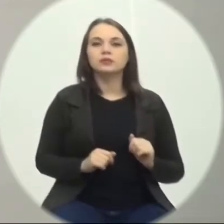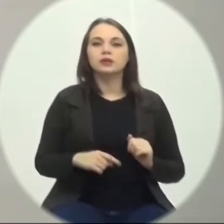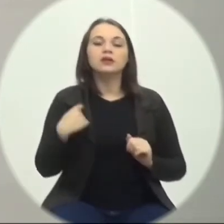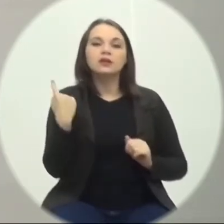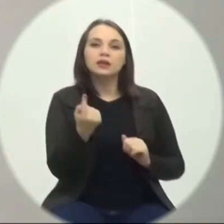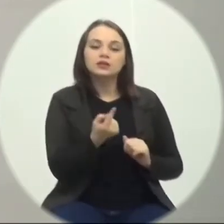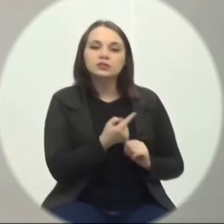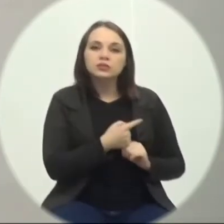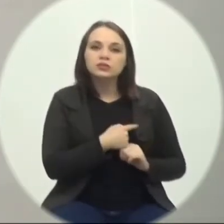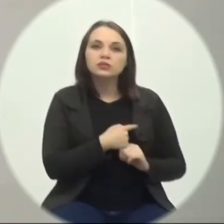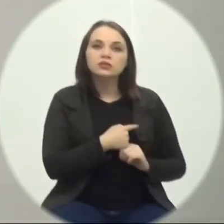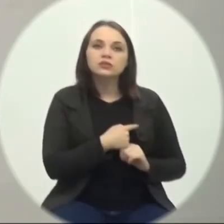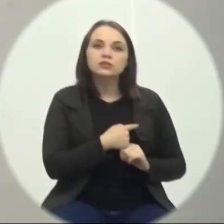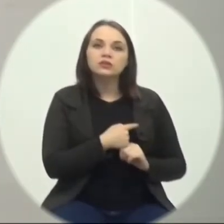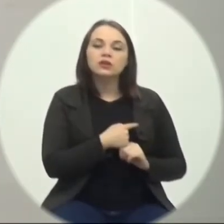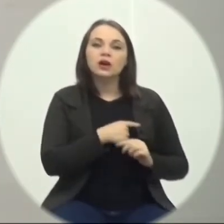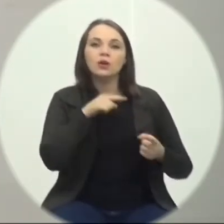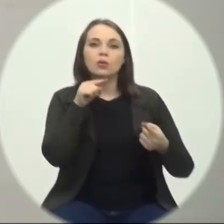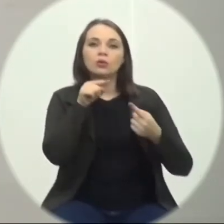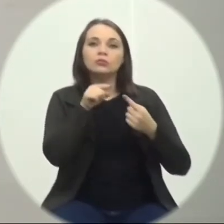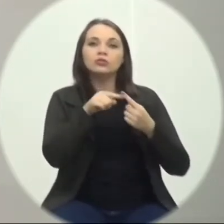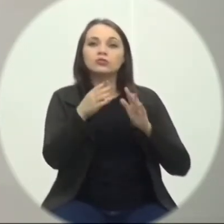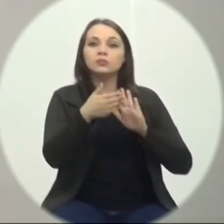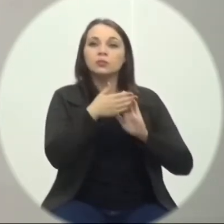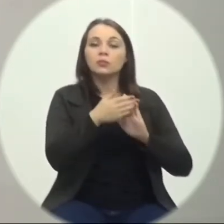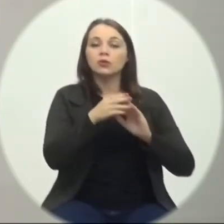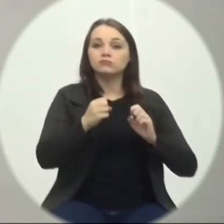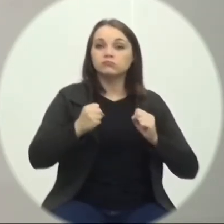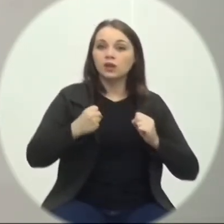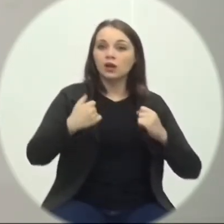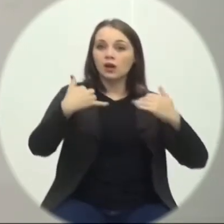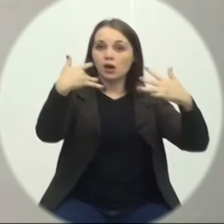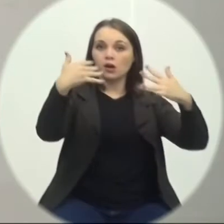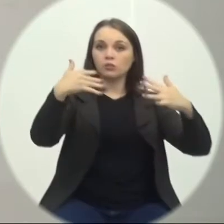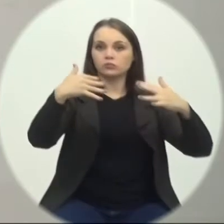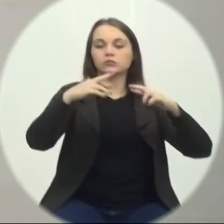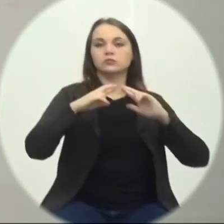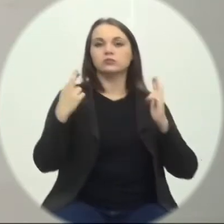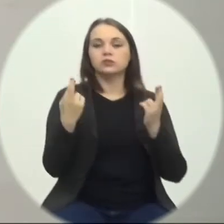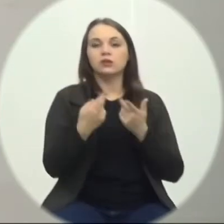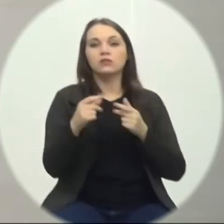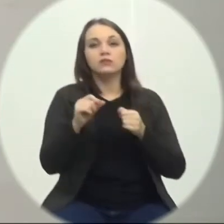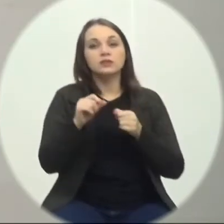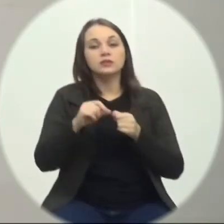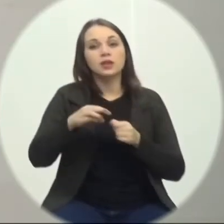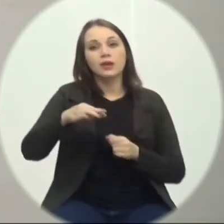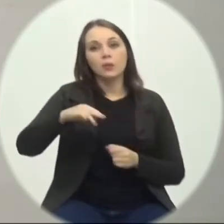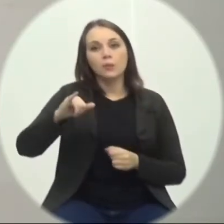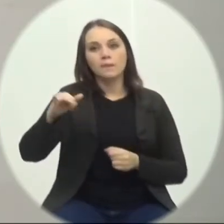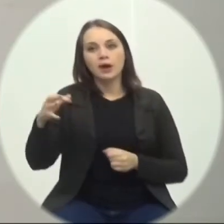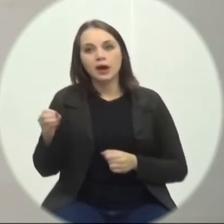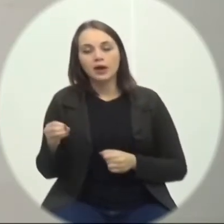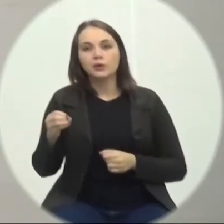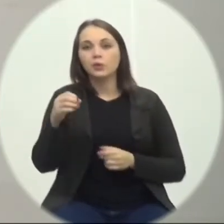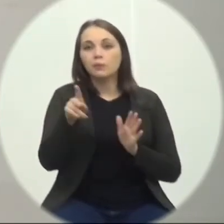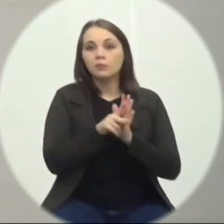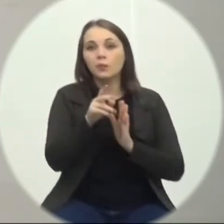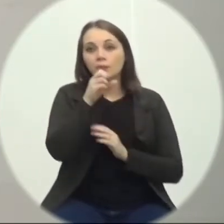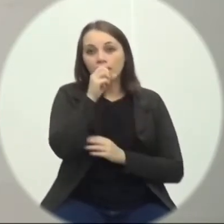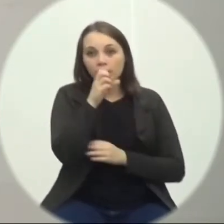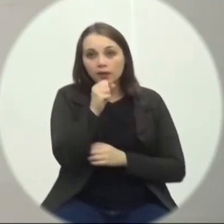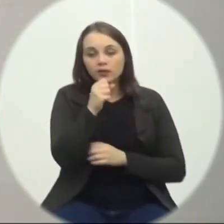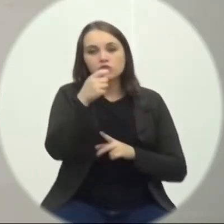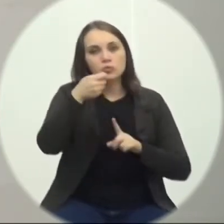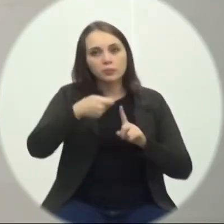O objetivo propósito Da audiência É colocar no mês de maio Maio Laranja Que é um mês Dedicado